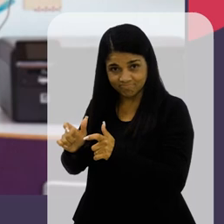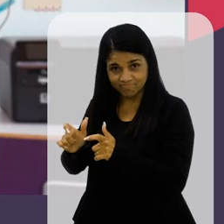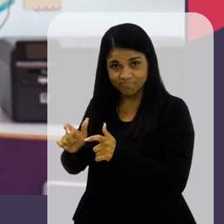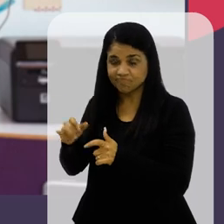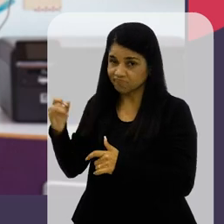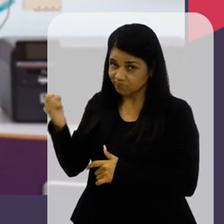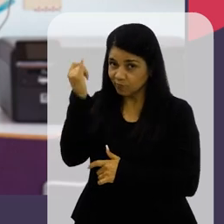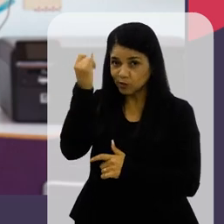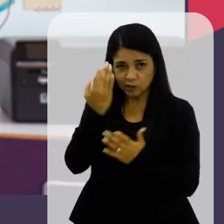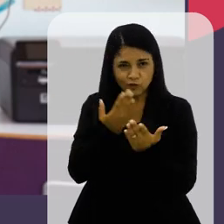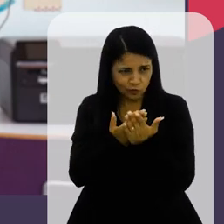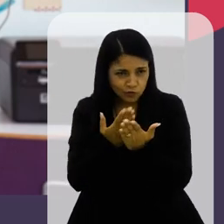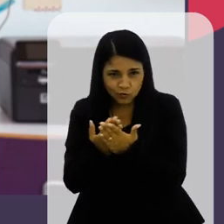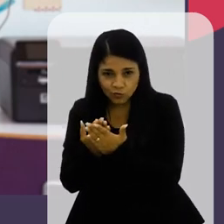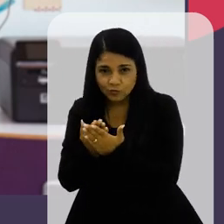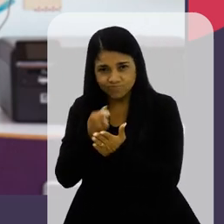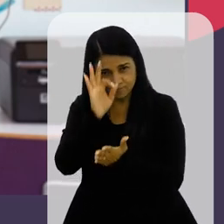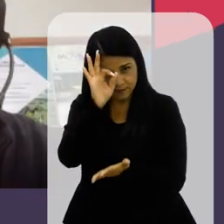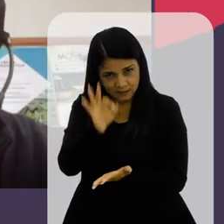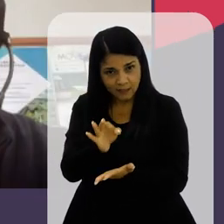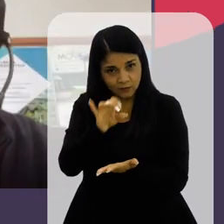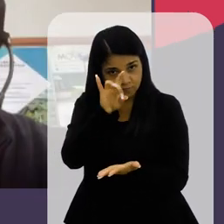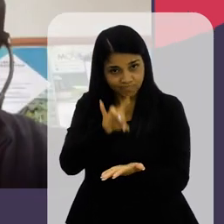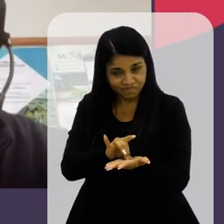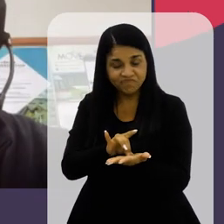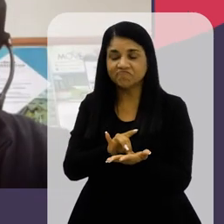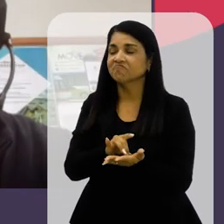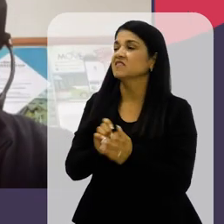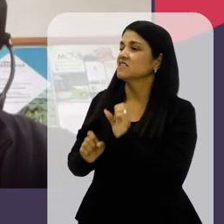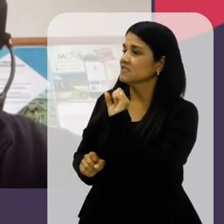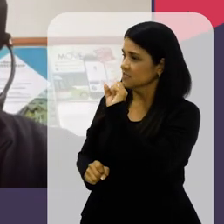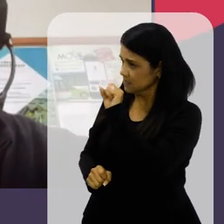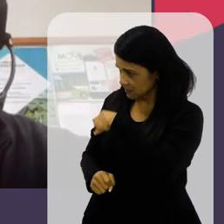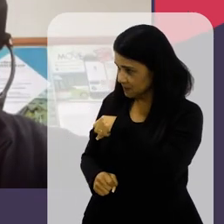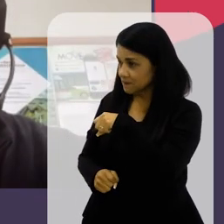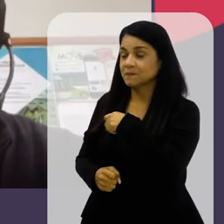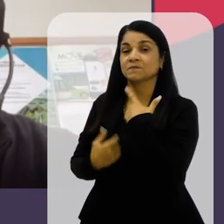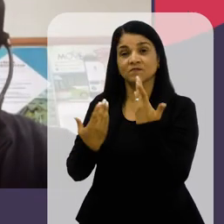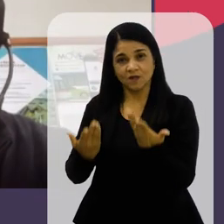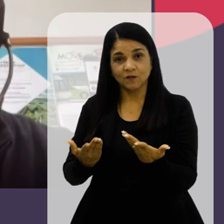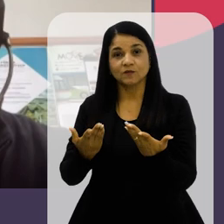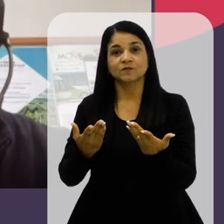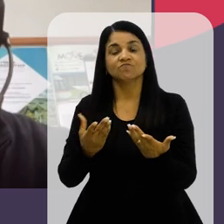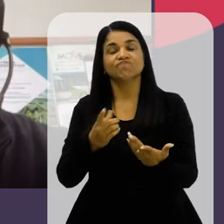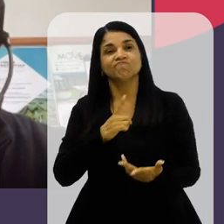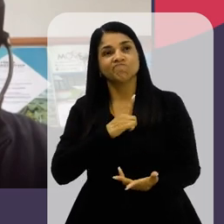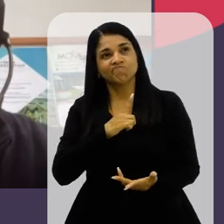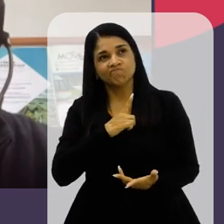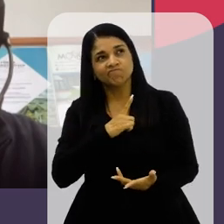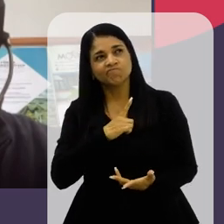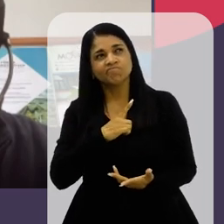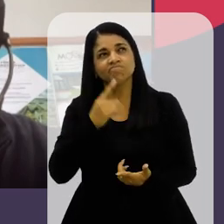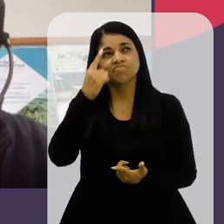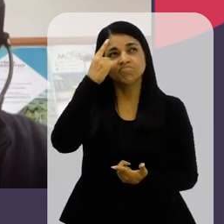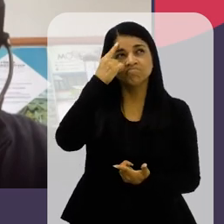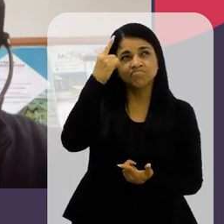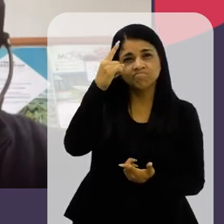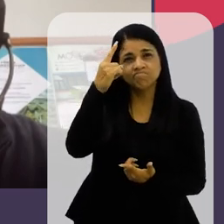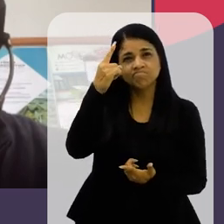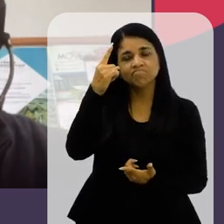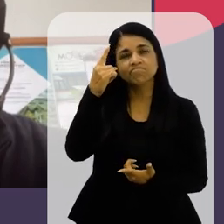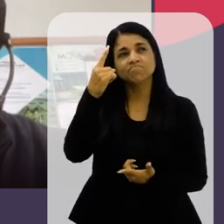Foi importante Também no teu Estudo Sim Isso foi Algo É Muito